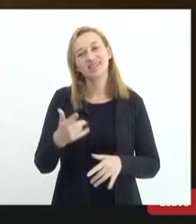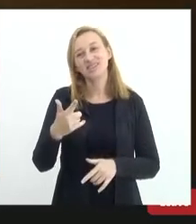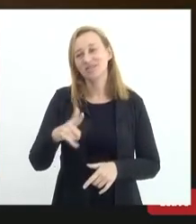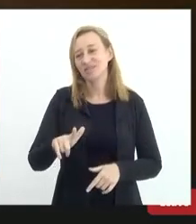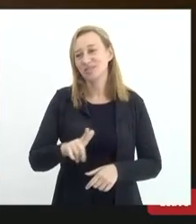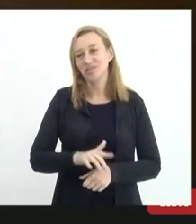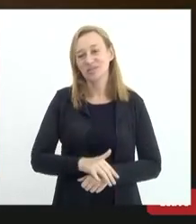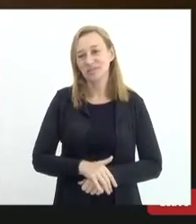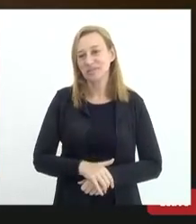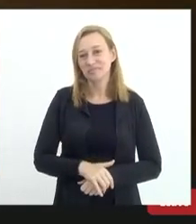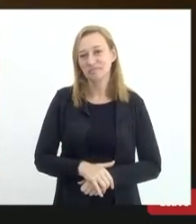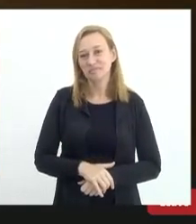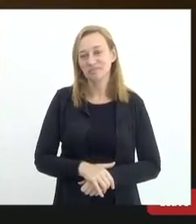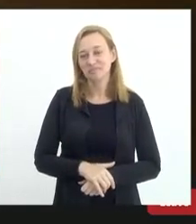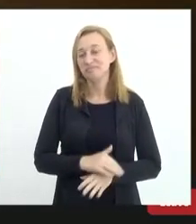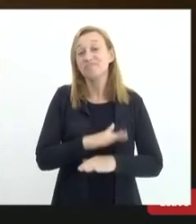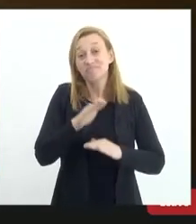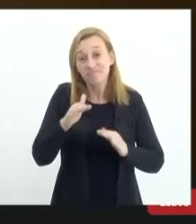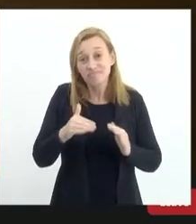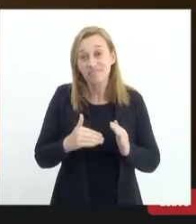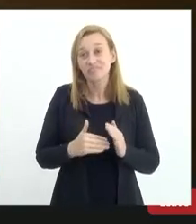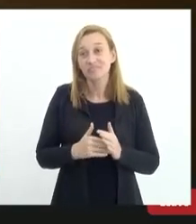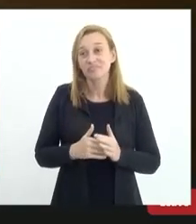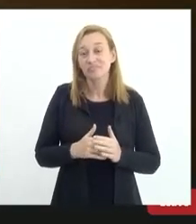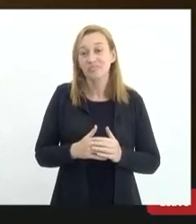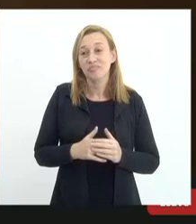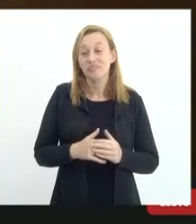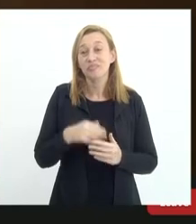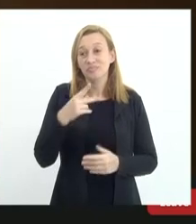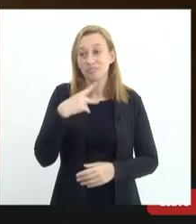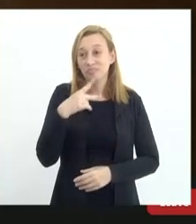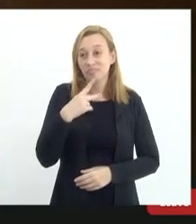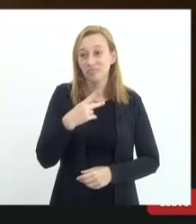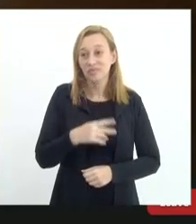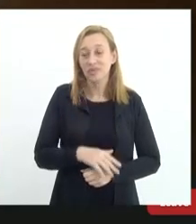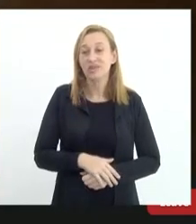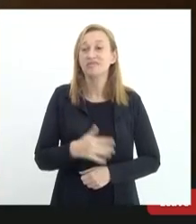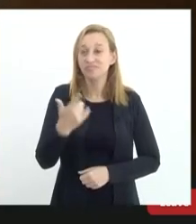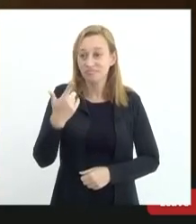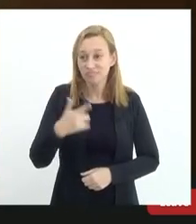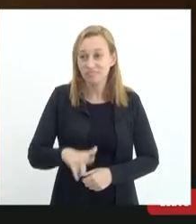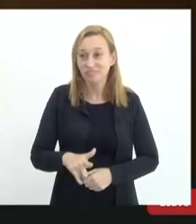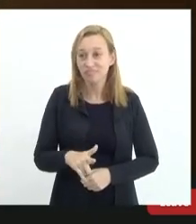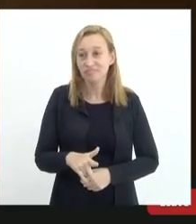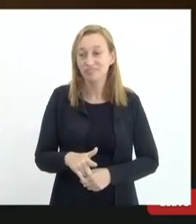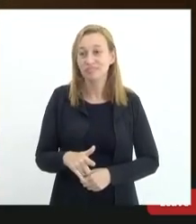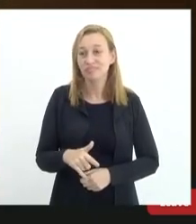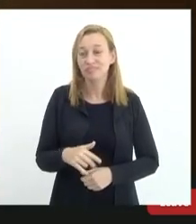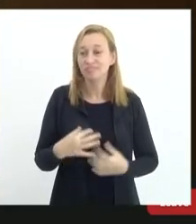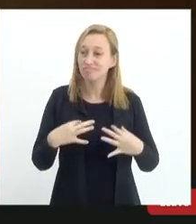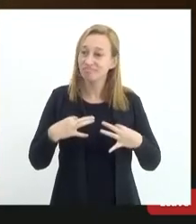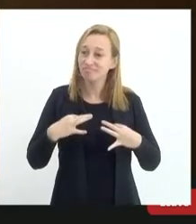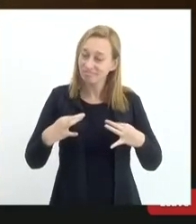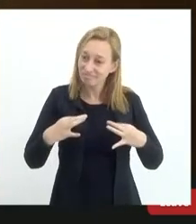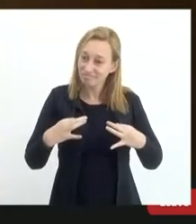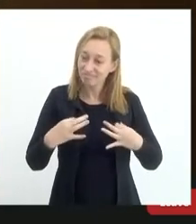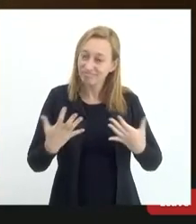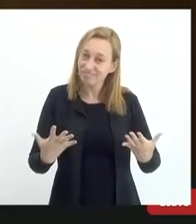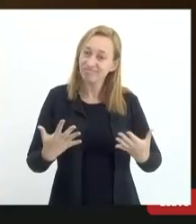a todos e dizer novamente que eu estou à inteira